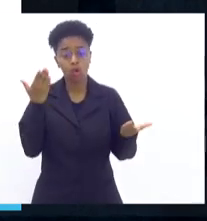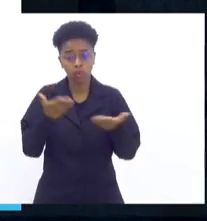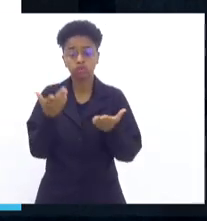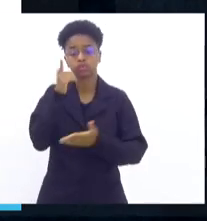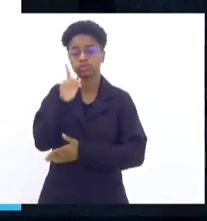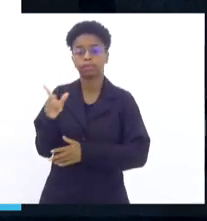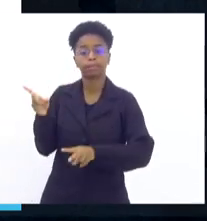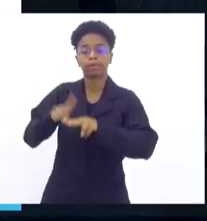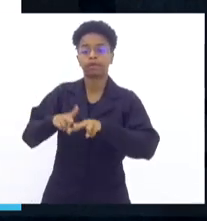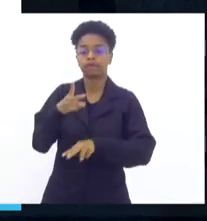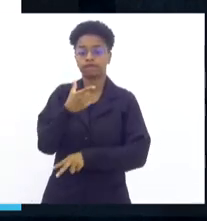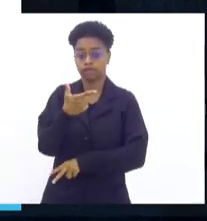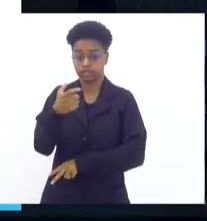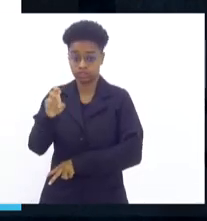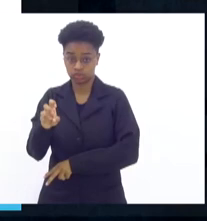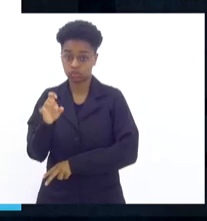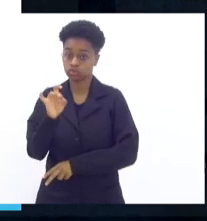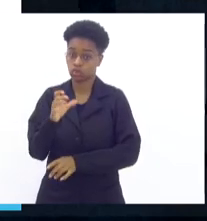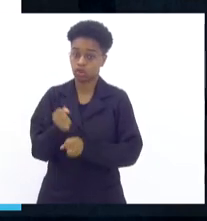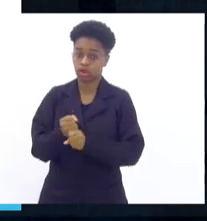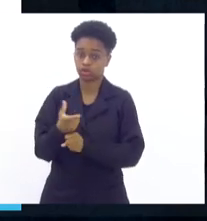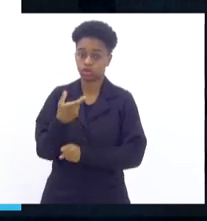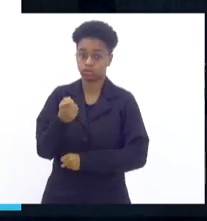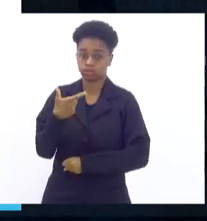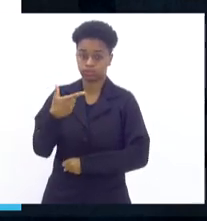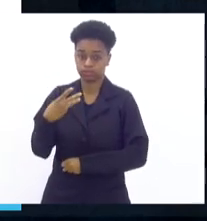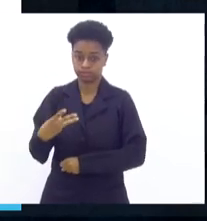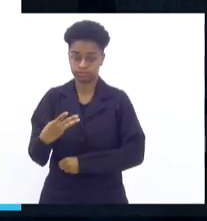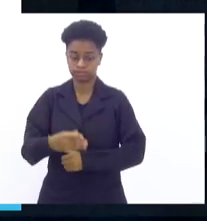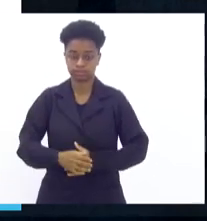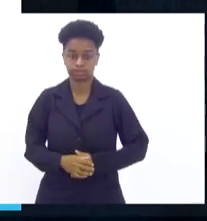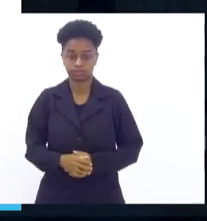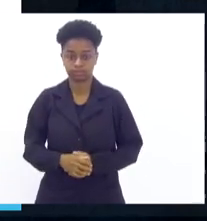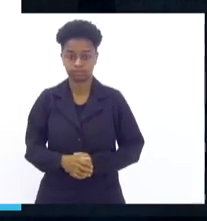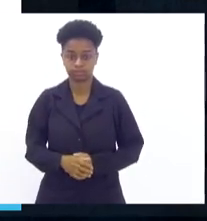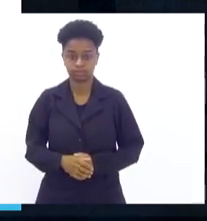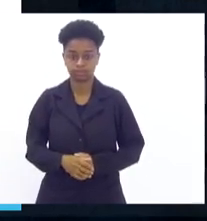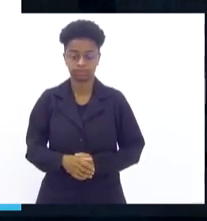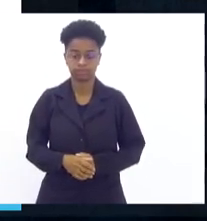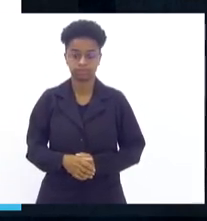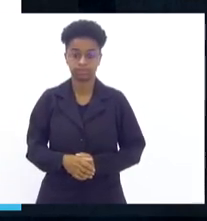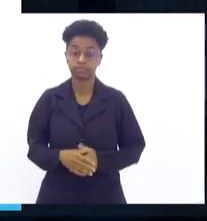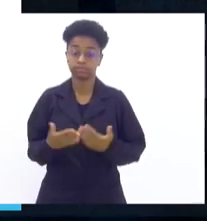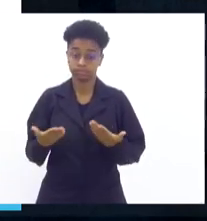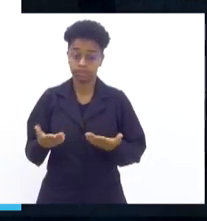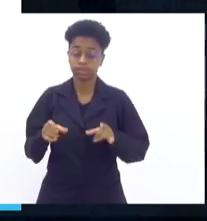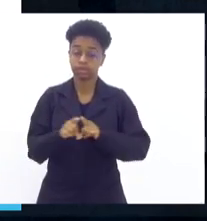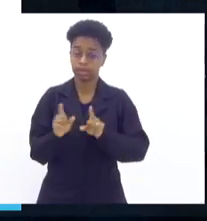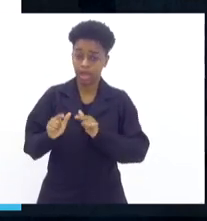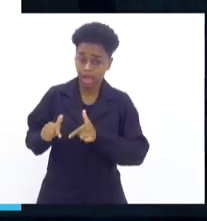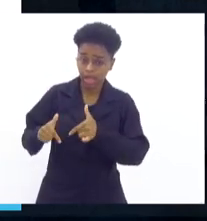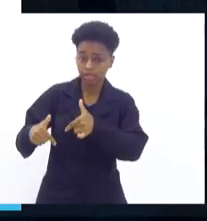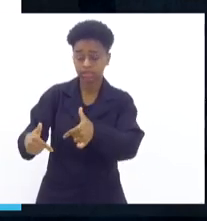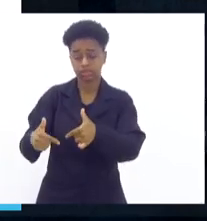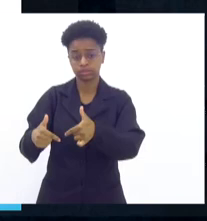fuzis apreendidos, somente no ano de 2023. É um recorde. E, através da nossa ação de inteligência,